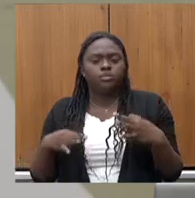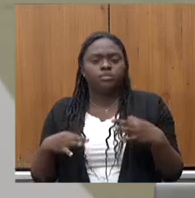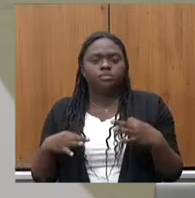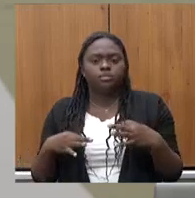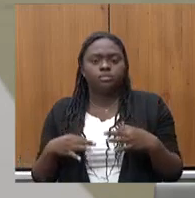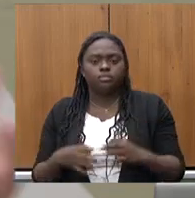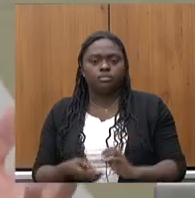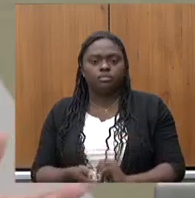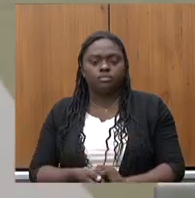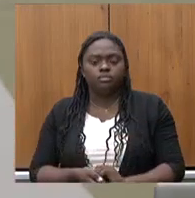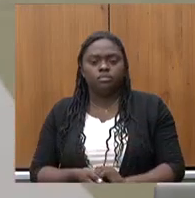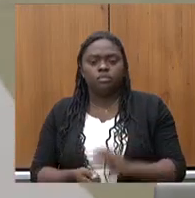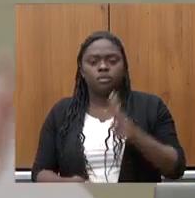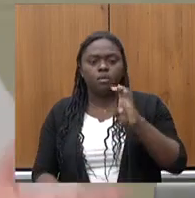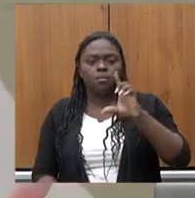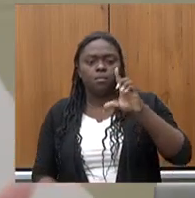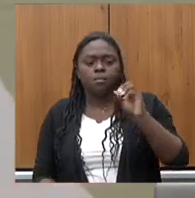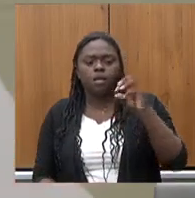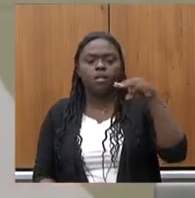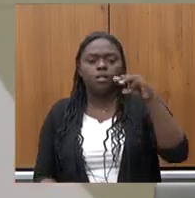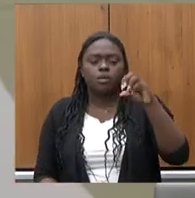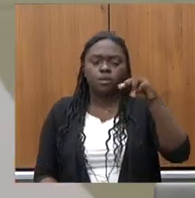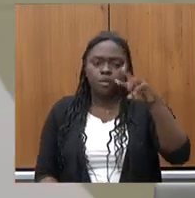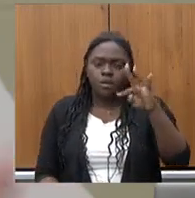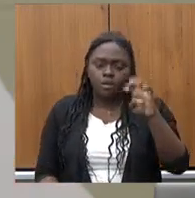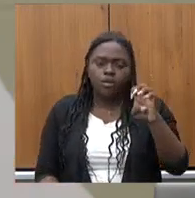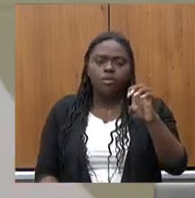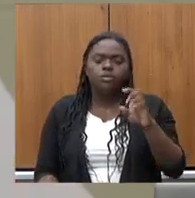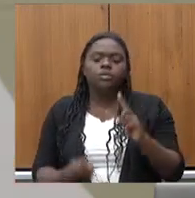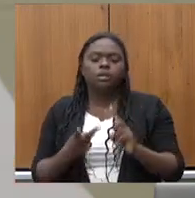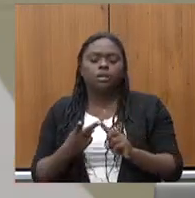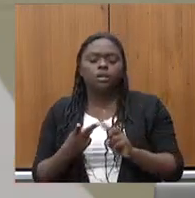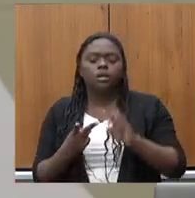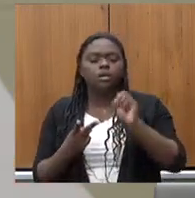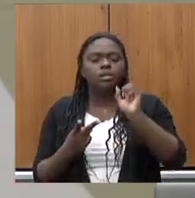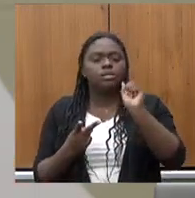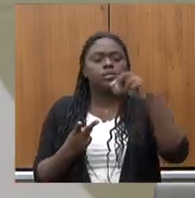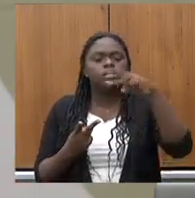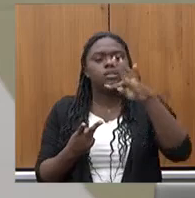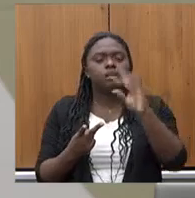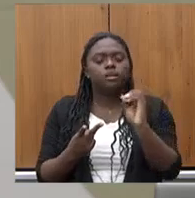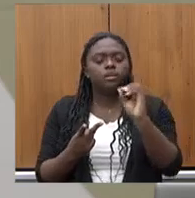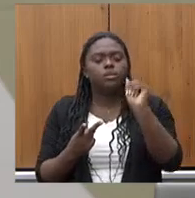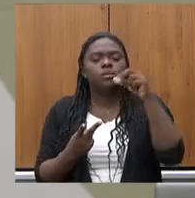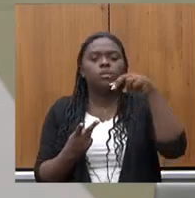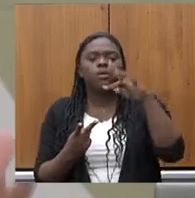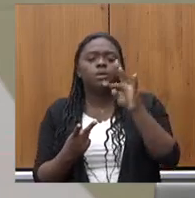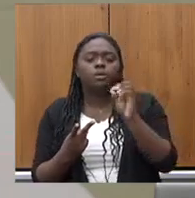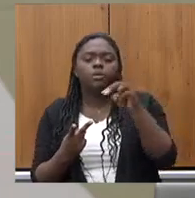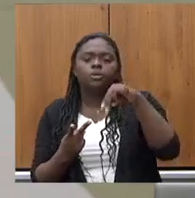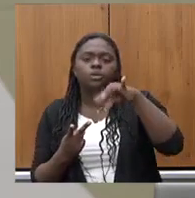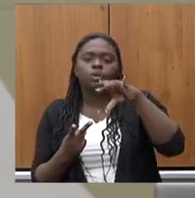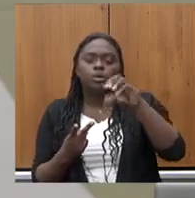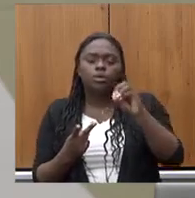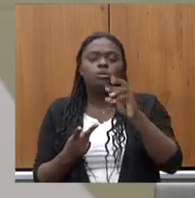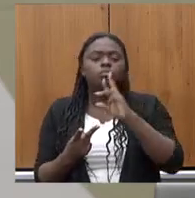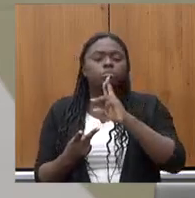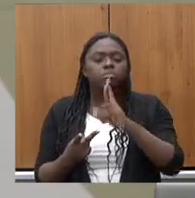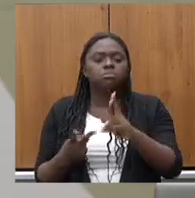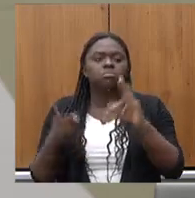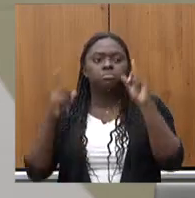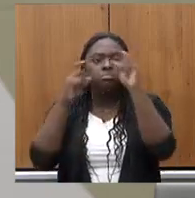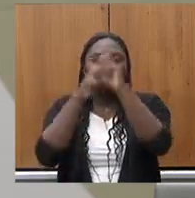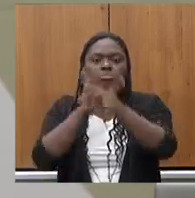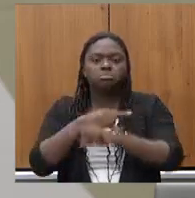Belo Monte Santo Antônio resultados dificilmente se reerguerão no curto prazo